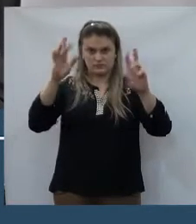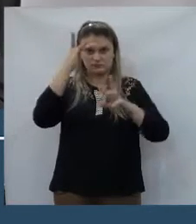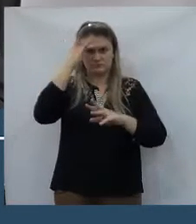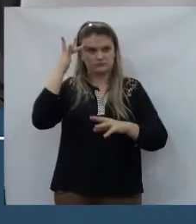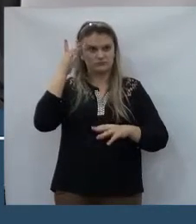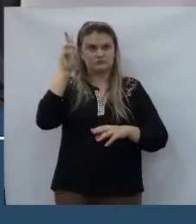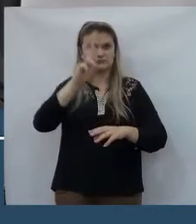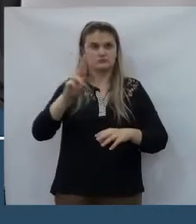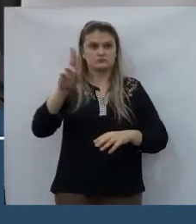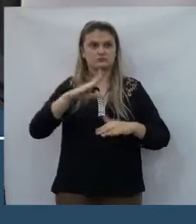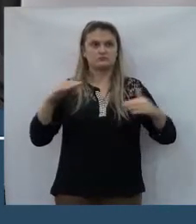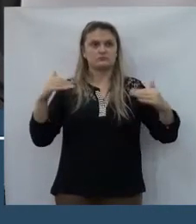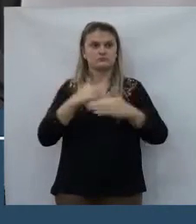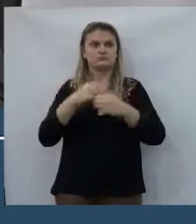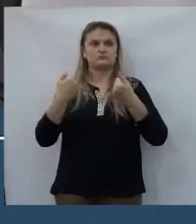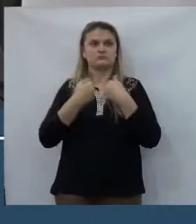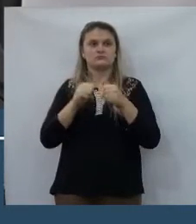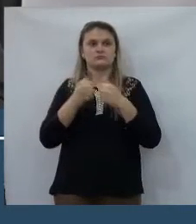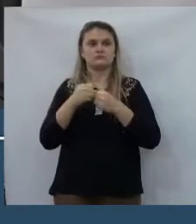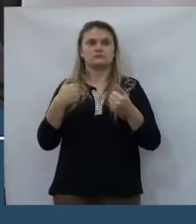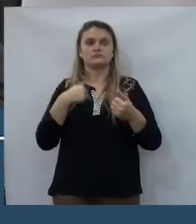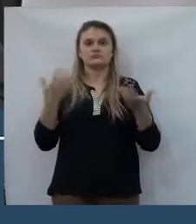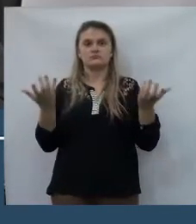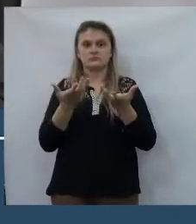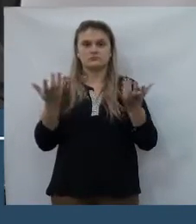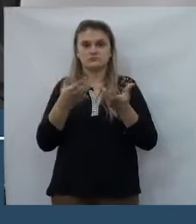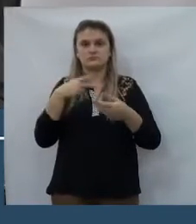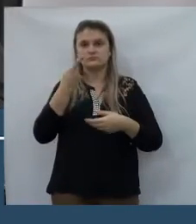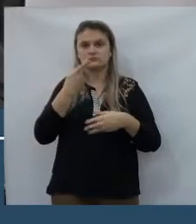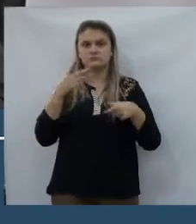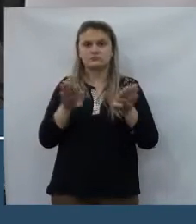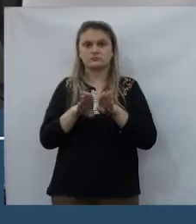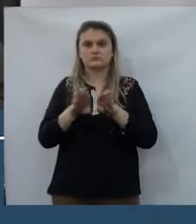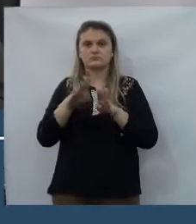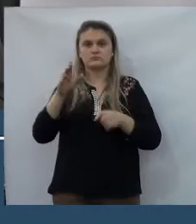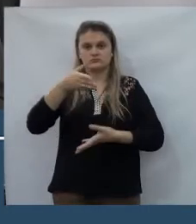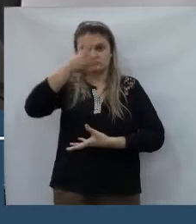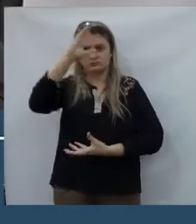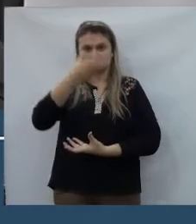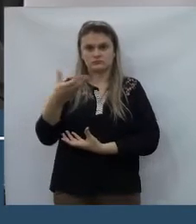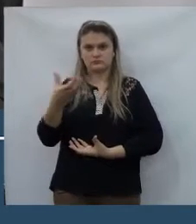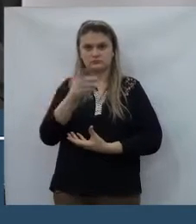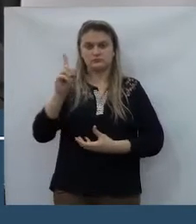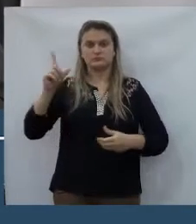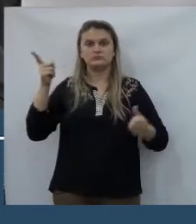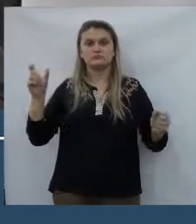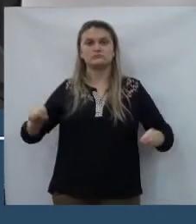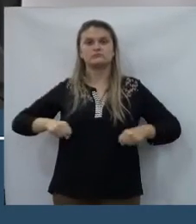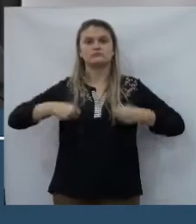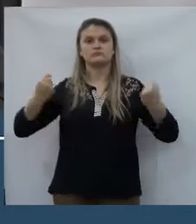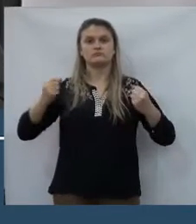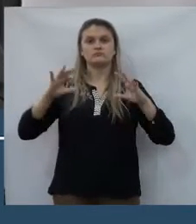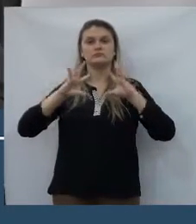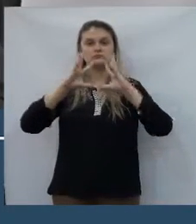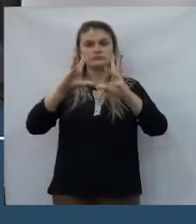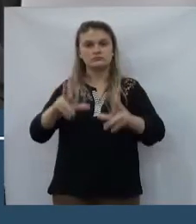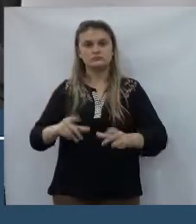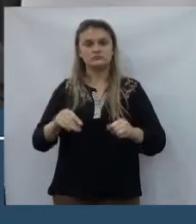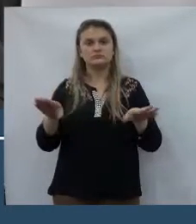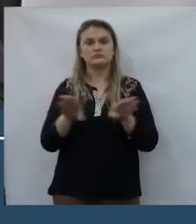os usuários do transporte. Quero falar a respeito do bombeiro, que foi uma conquista de todos,